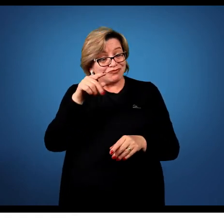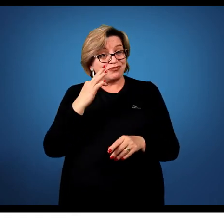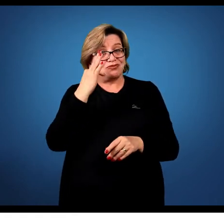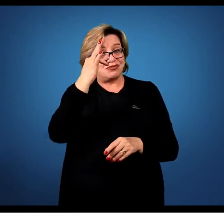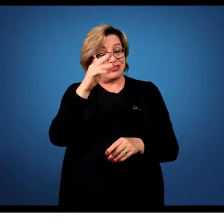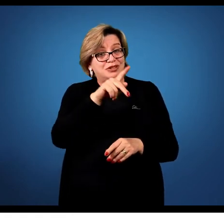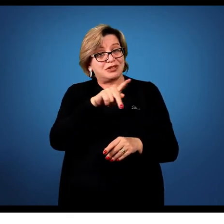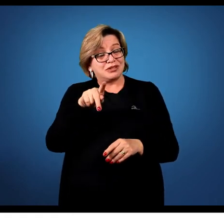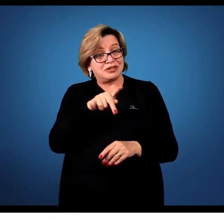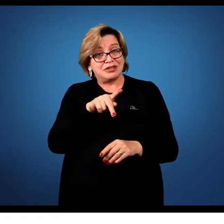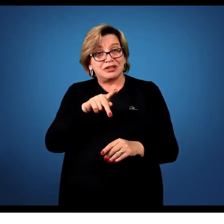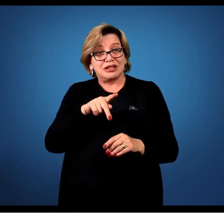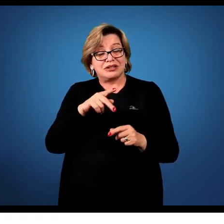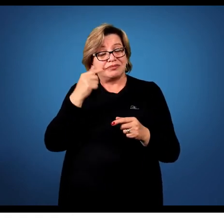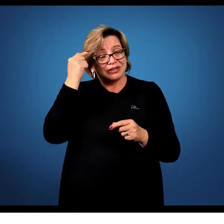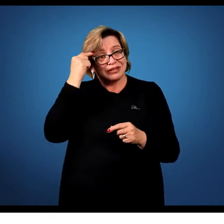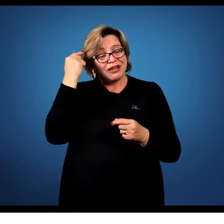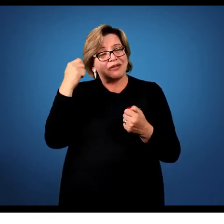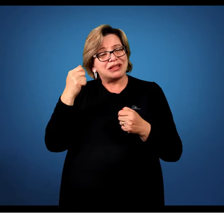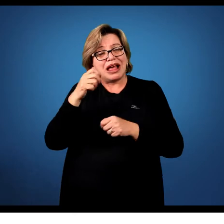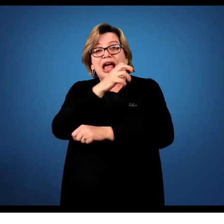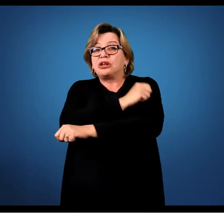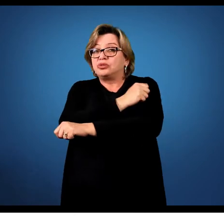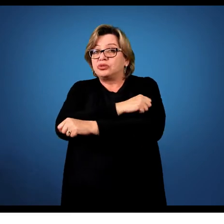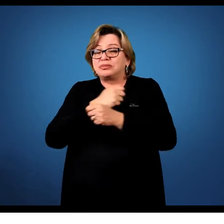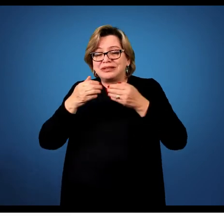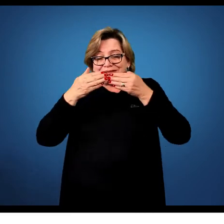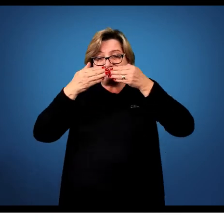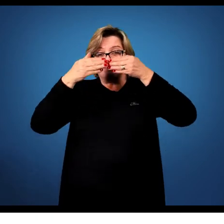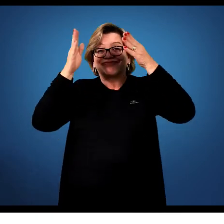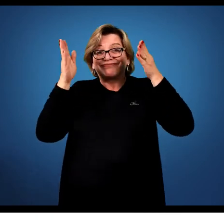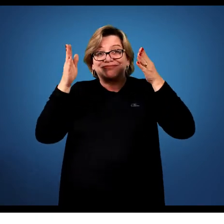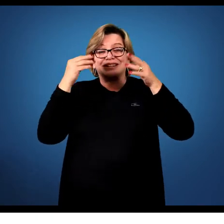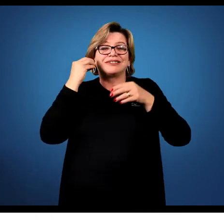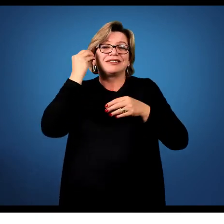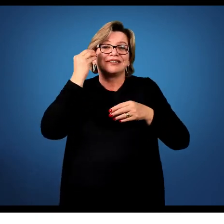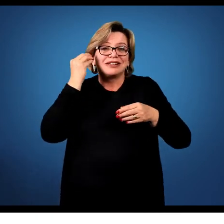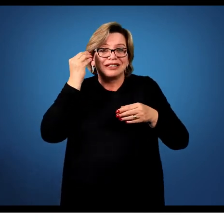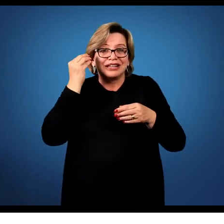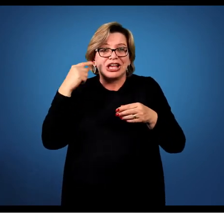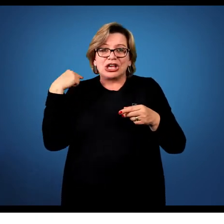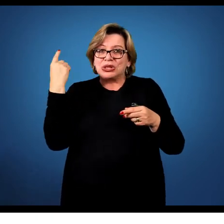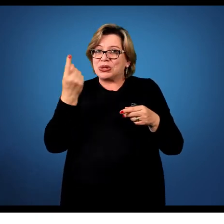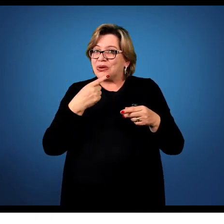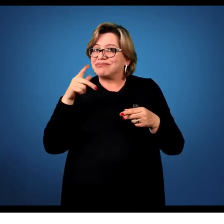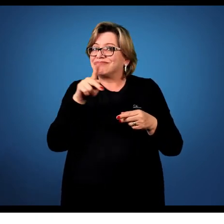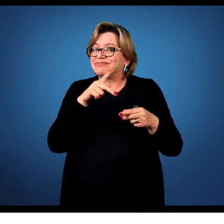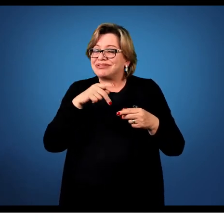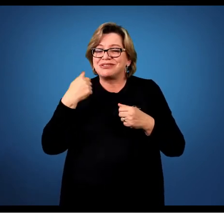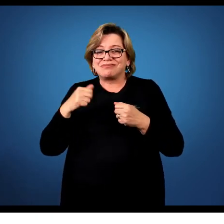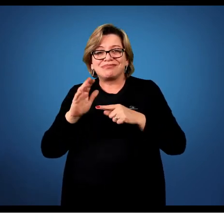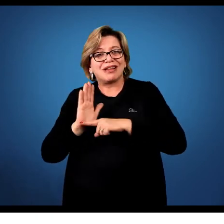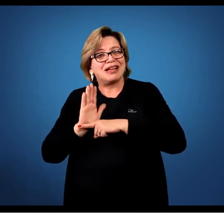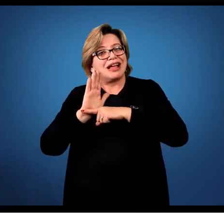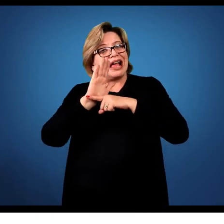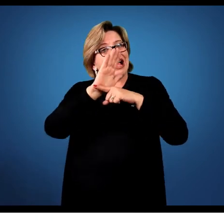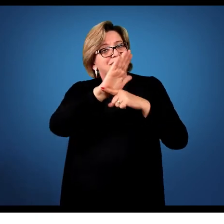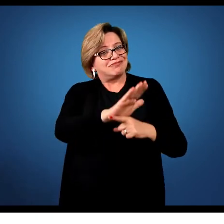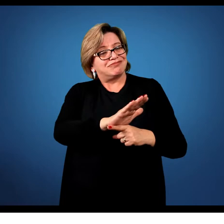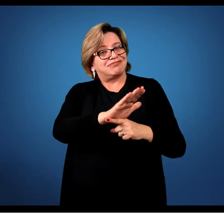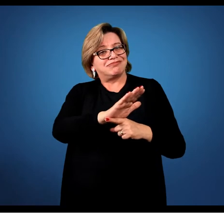aluno tem que estar aberto a essa experiência e cabe a nós ajudá-lo a